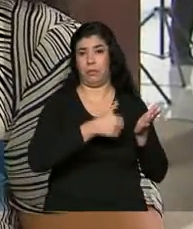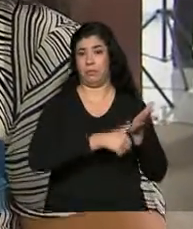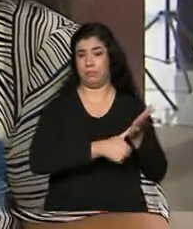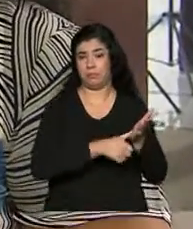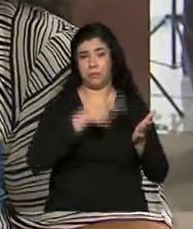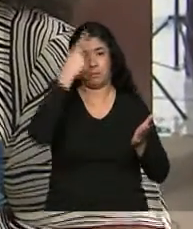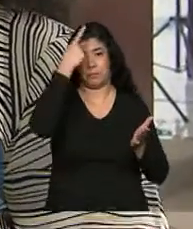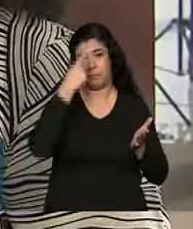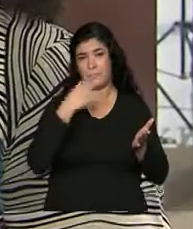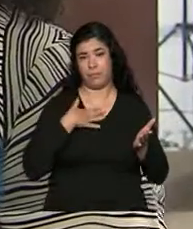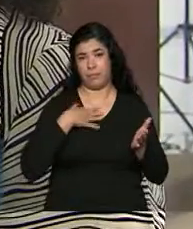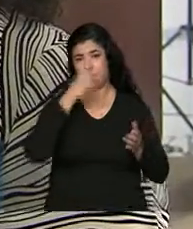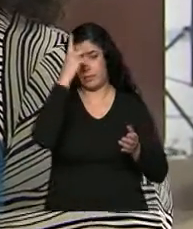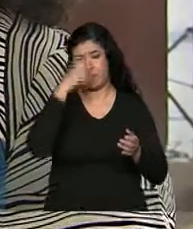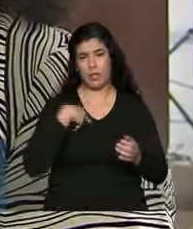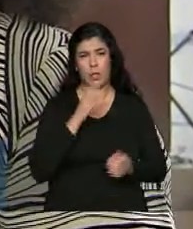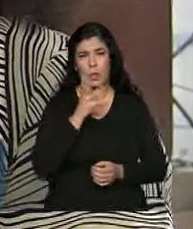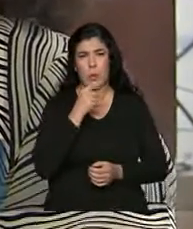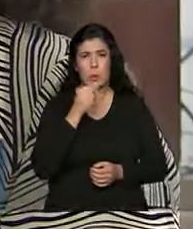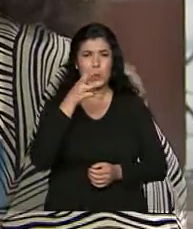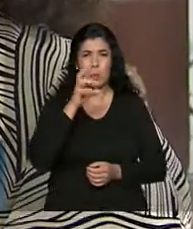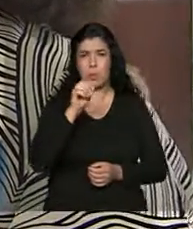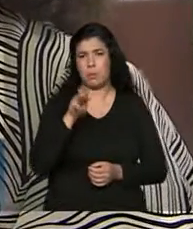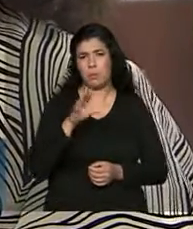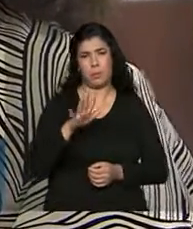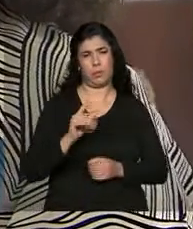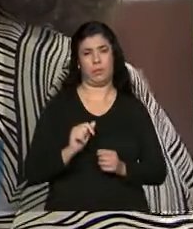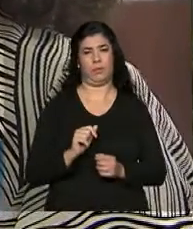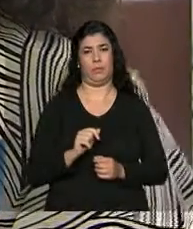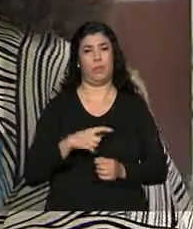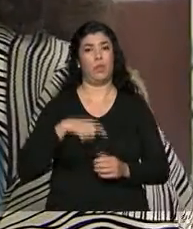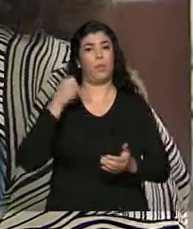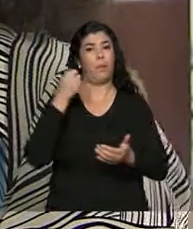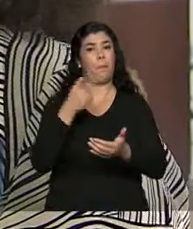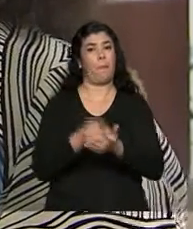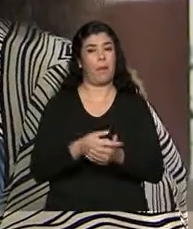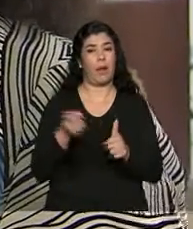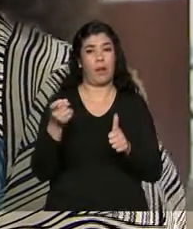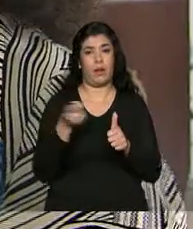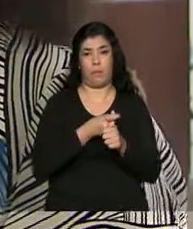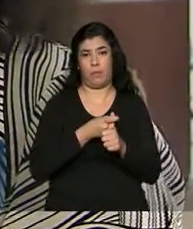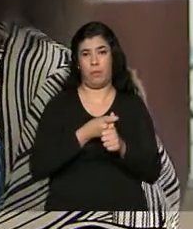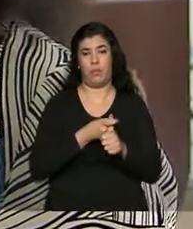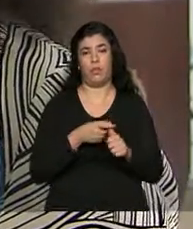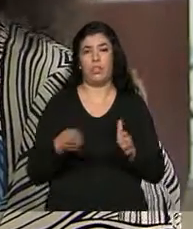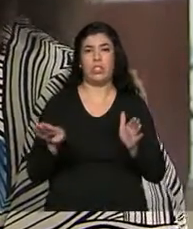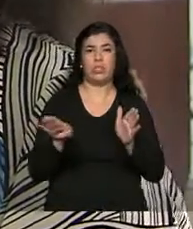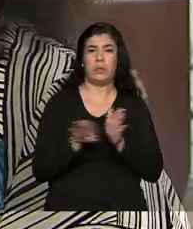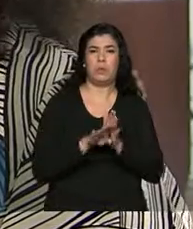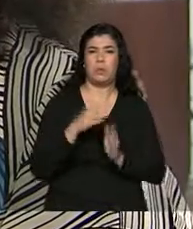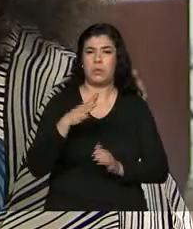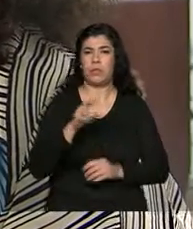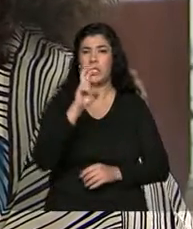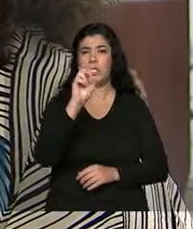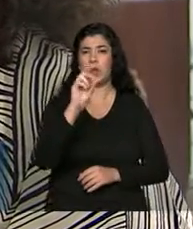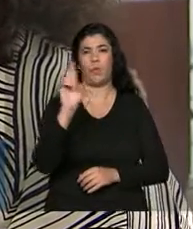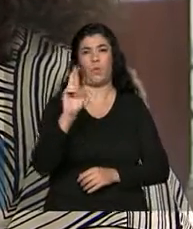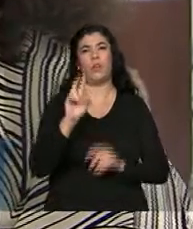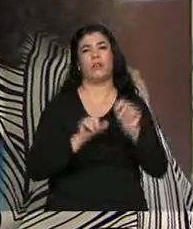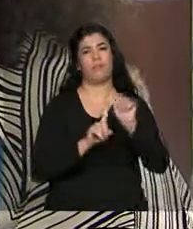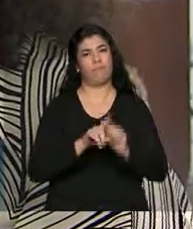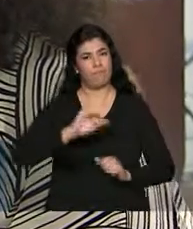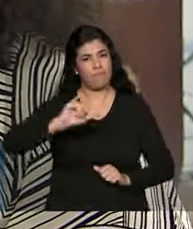não demorou mais que meia hora e o que nós pagamos de imposto não chega a R$,00 por mês. É